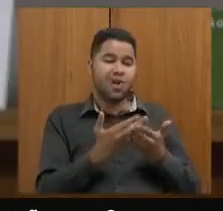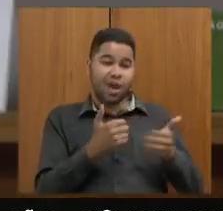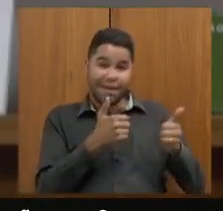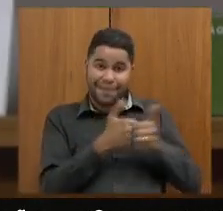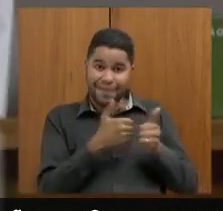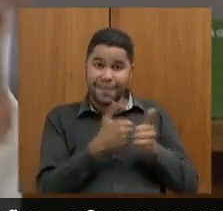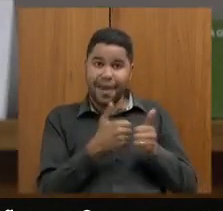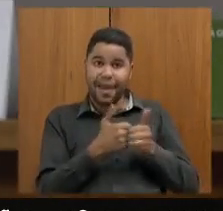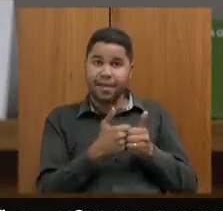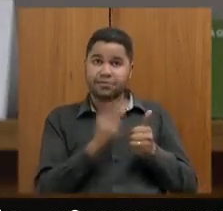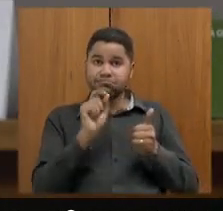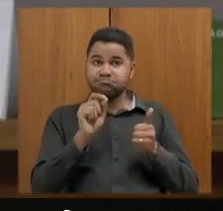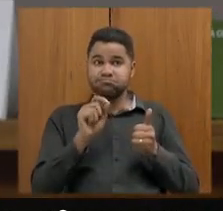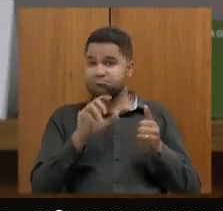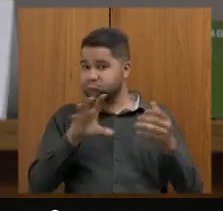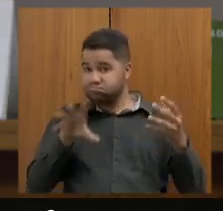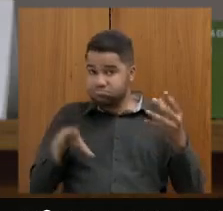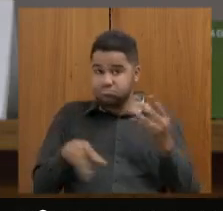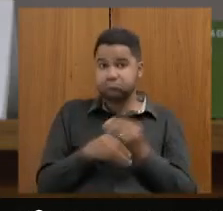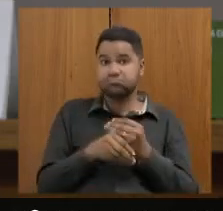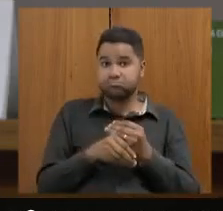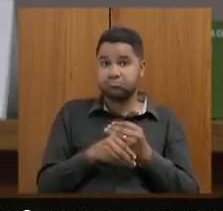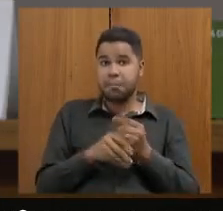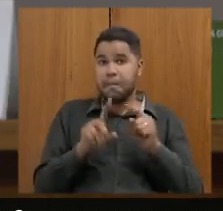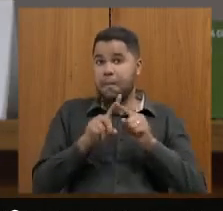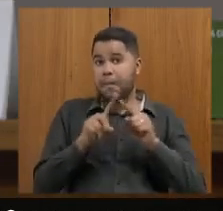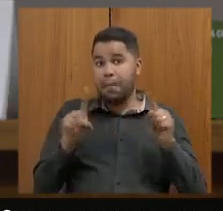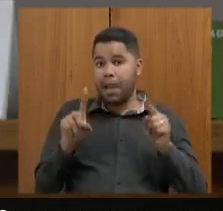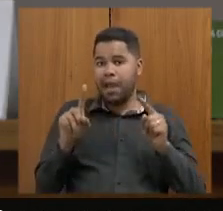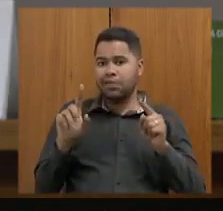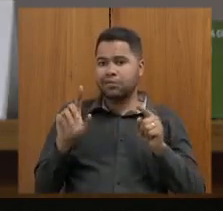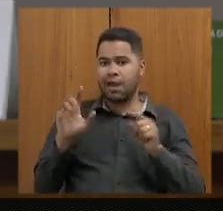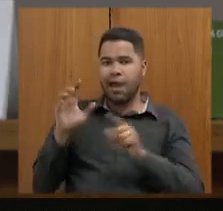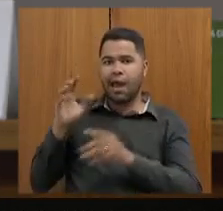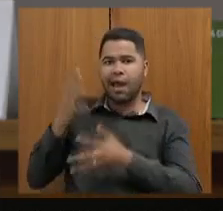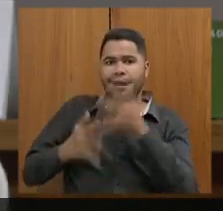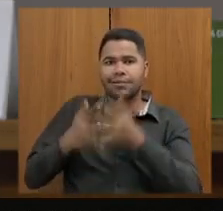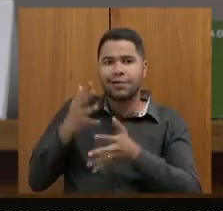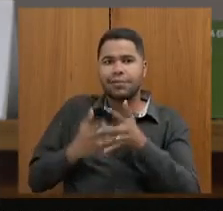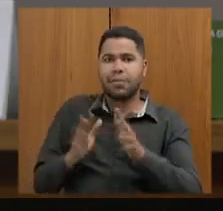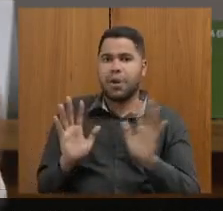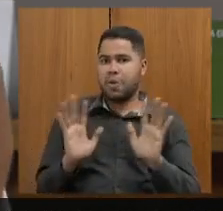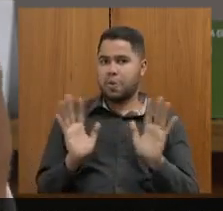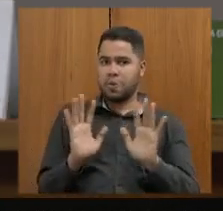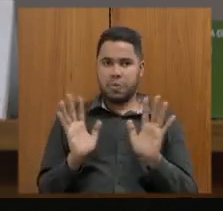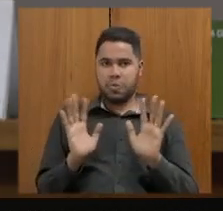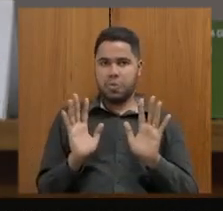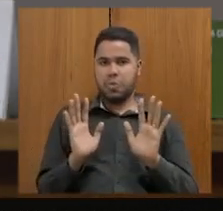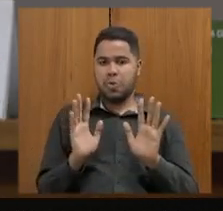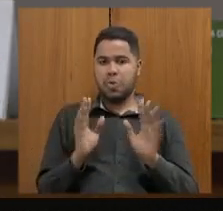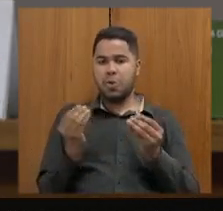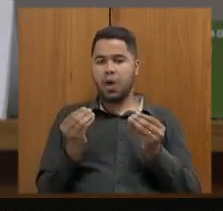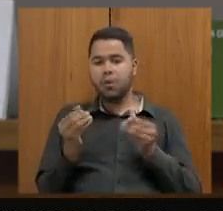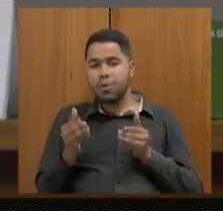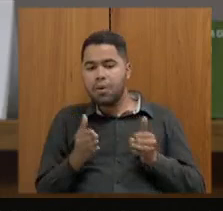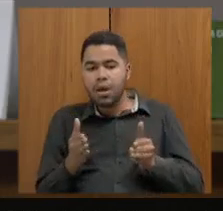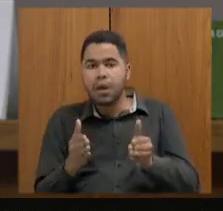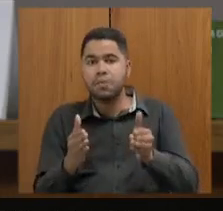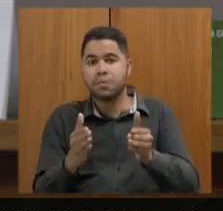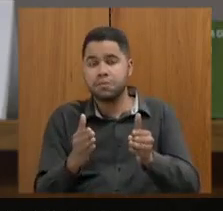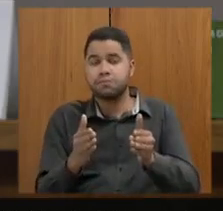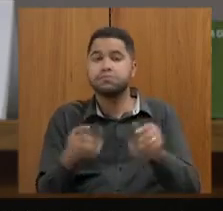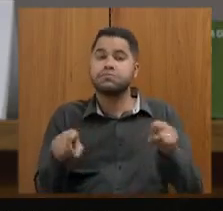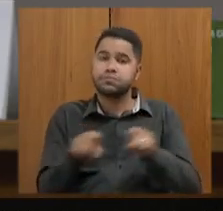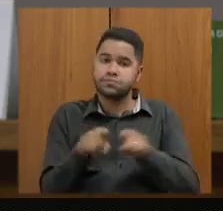possível a contemplação desses estudantes sem impactar a vida a logística dessa questão